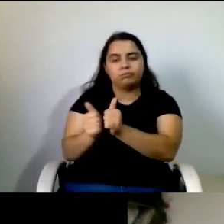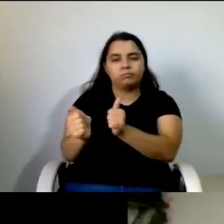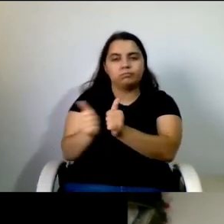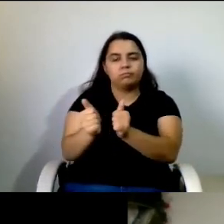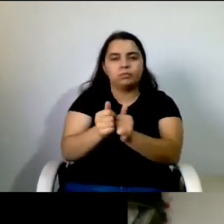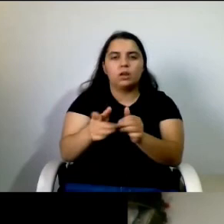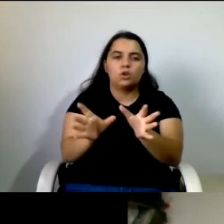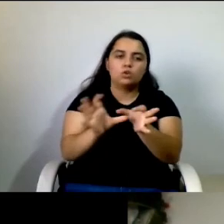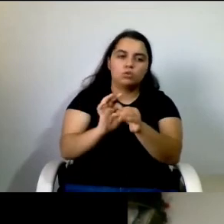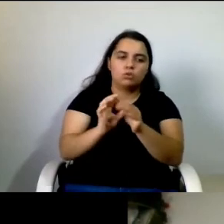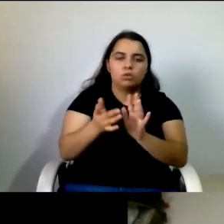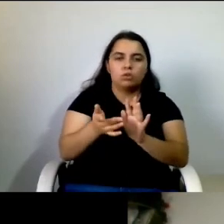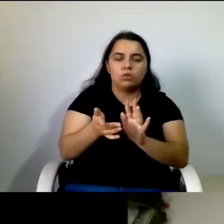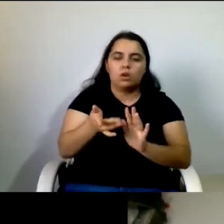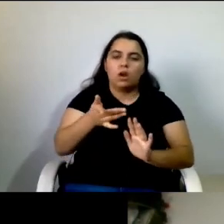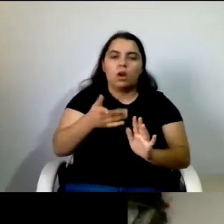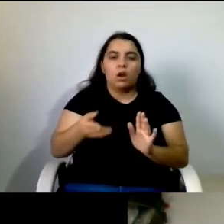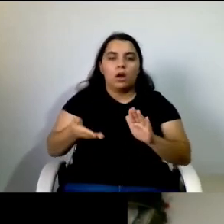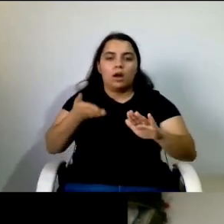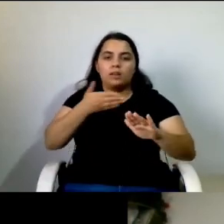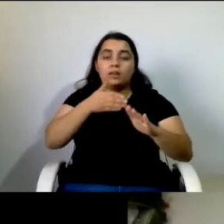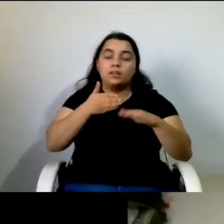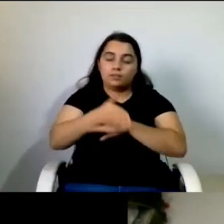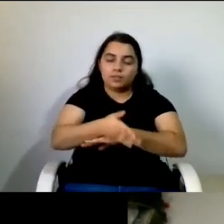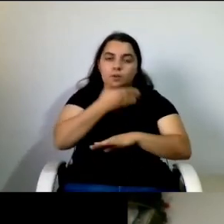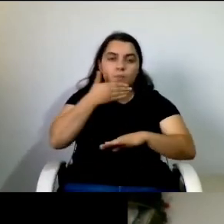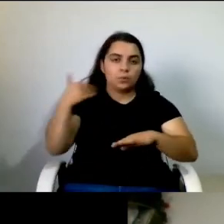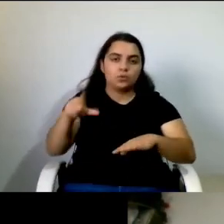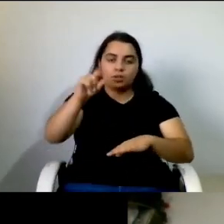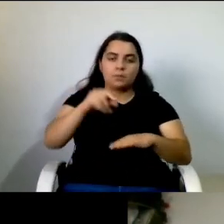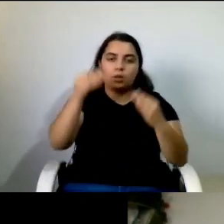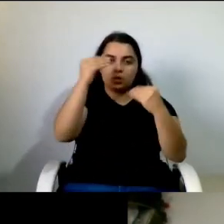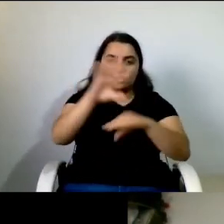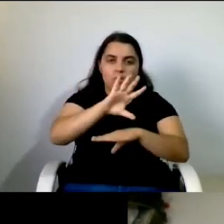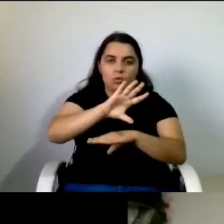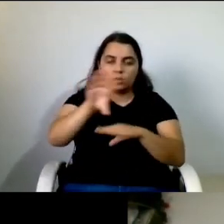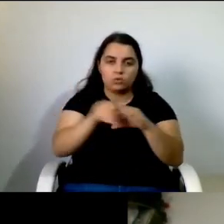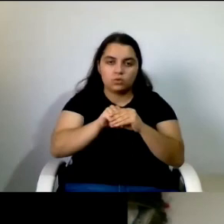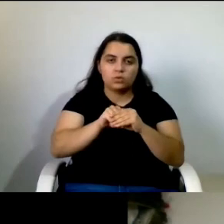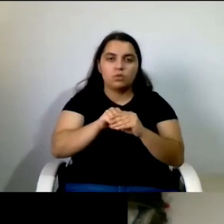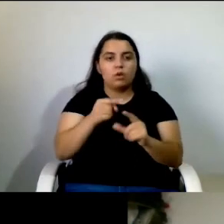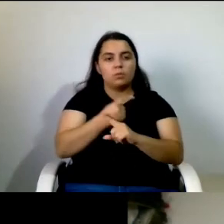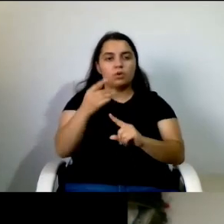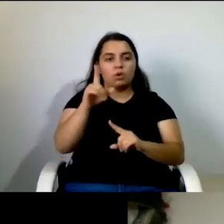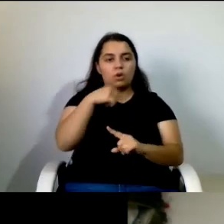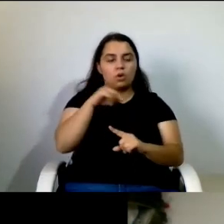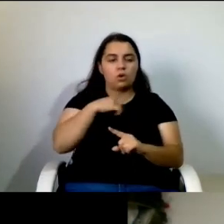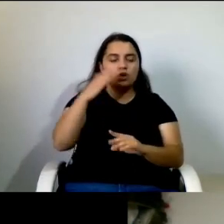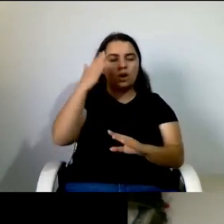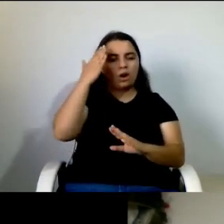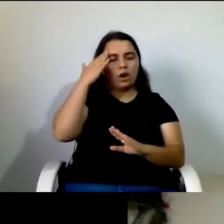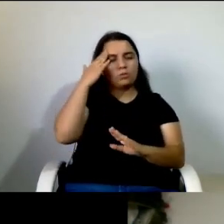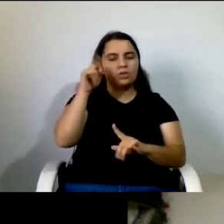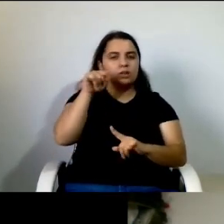inclusiva trabalhar em conjunto com o Ministério de Educação e através dos nossos CRIs porque consideramos também que é muito importante este